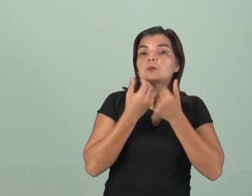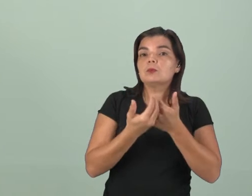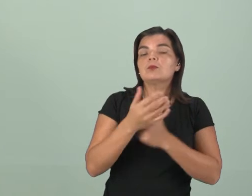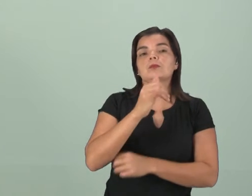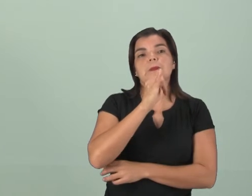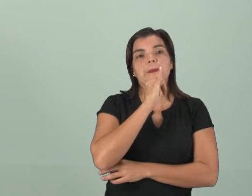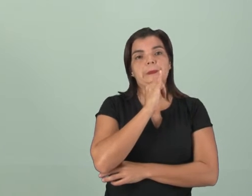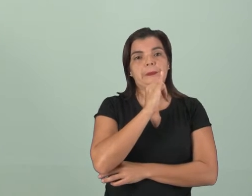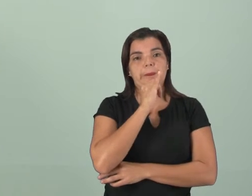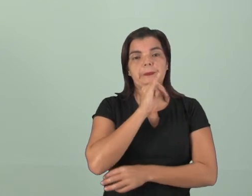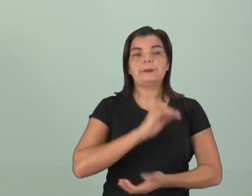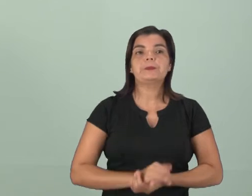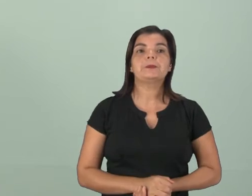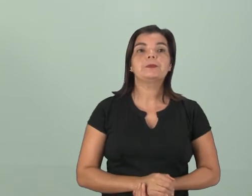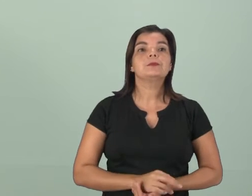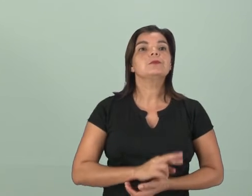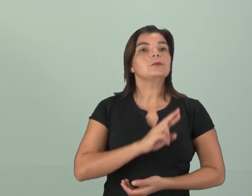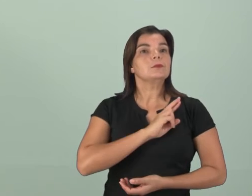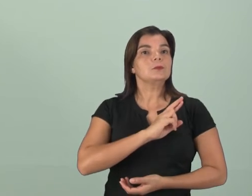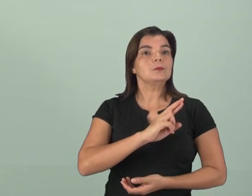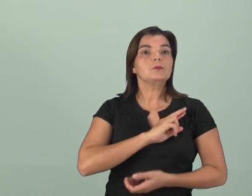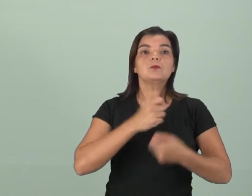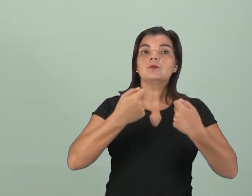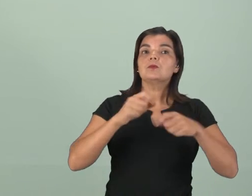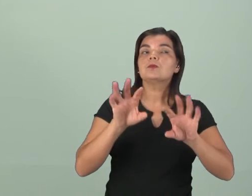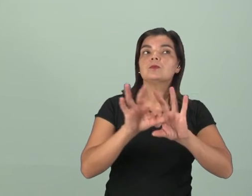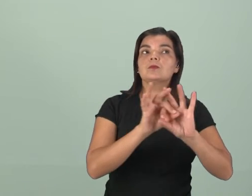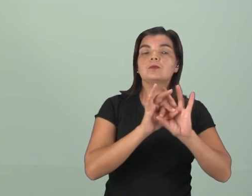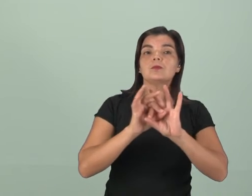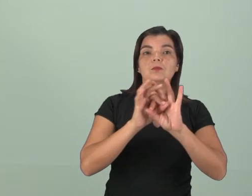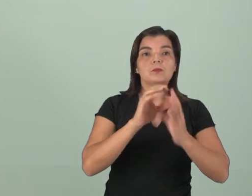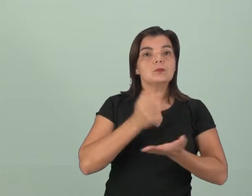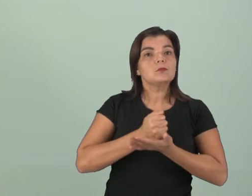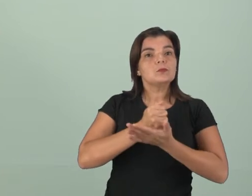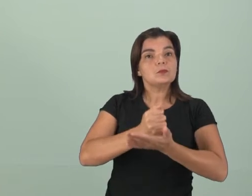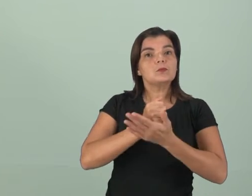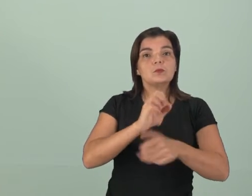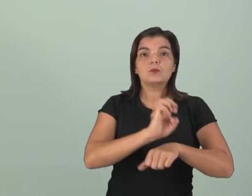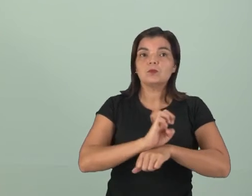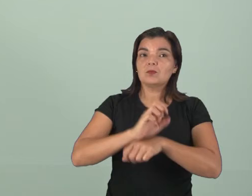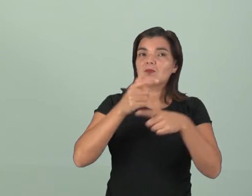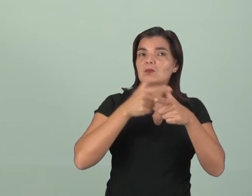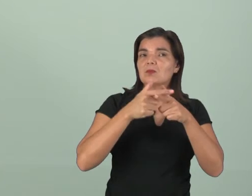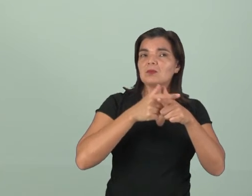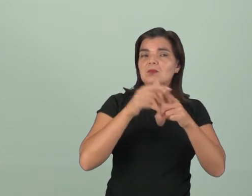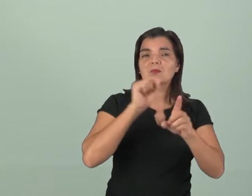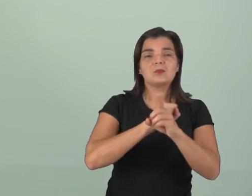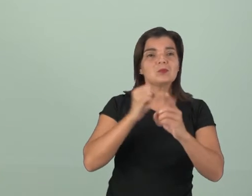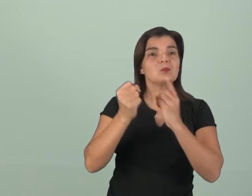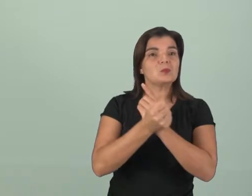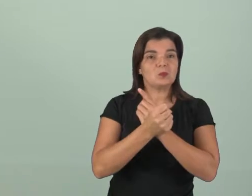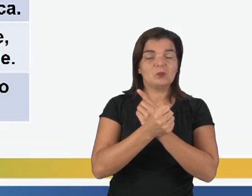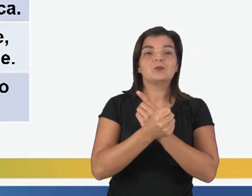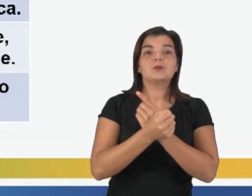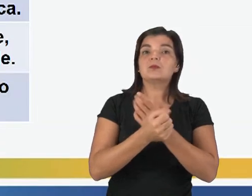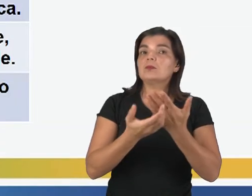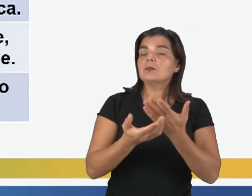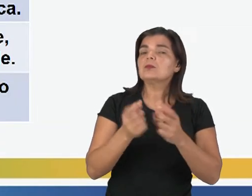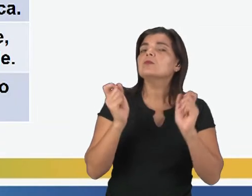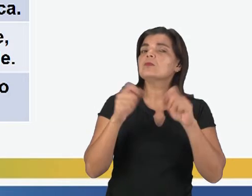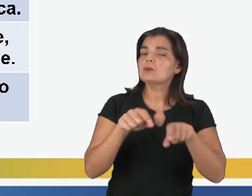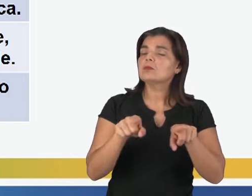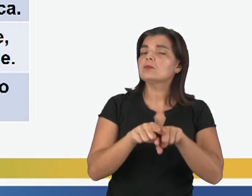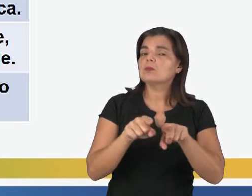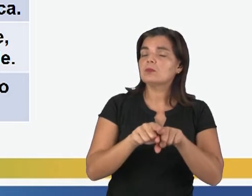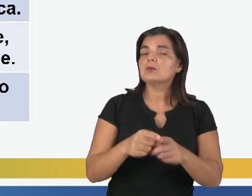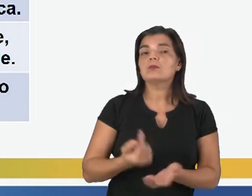exemplo. As religiões precisam se unir em apoio ao Estado em favor de problemas sociais emergentes, que